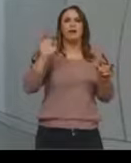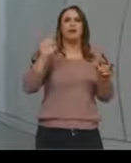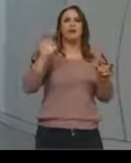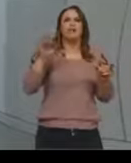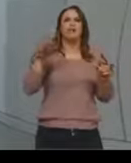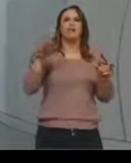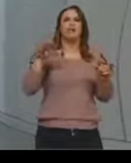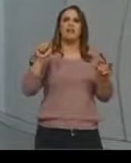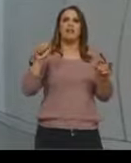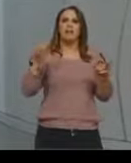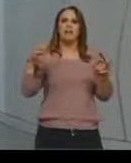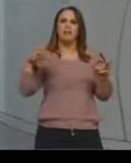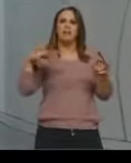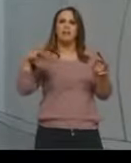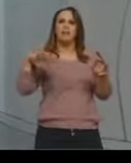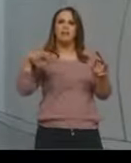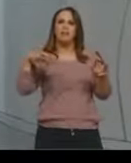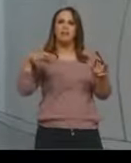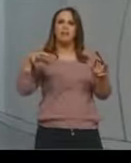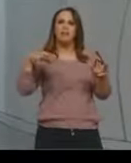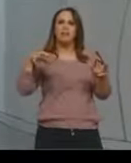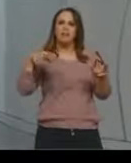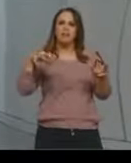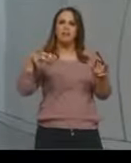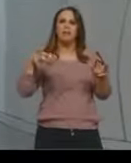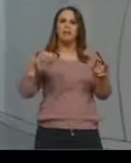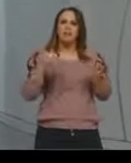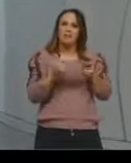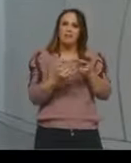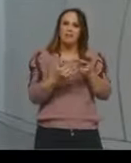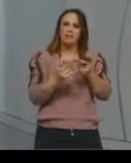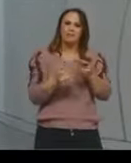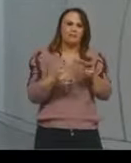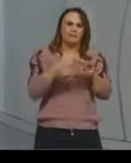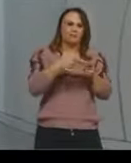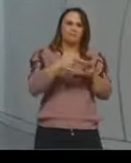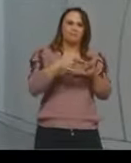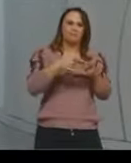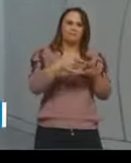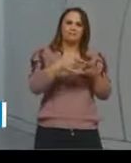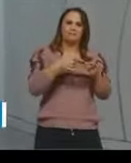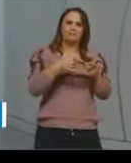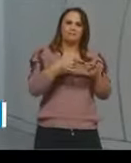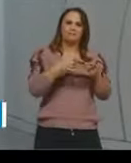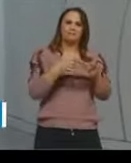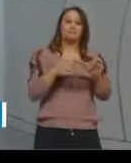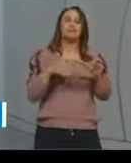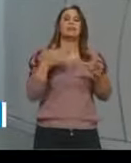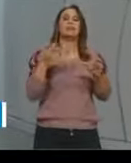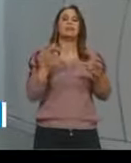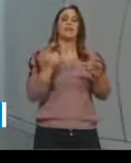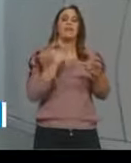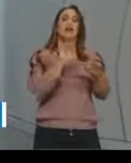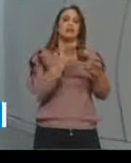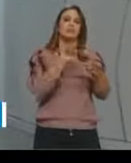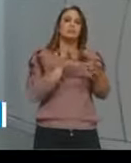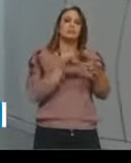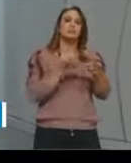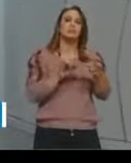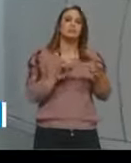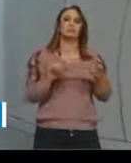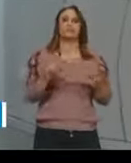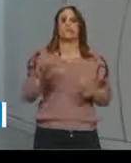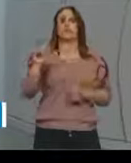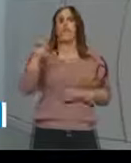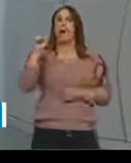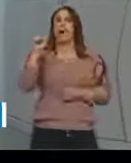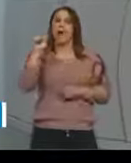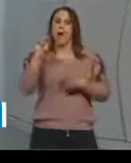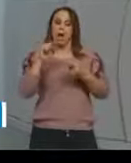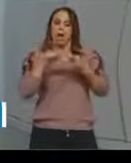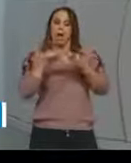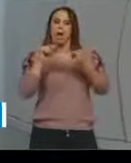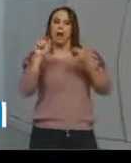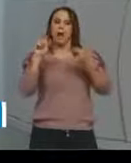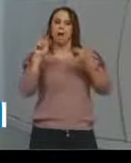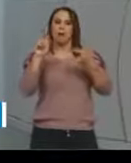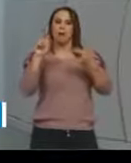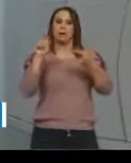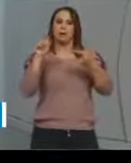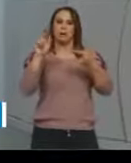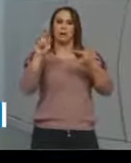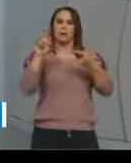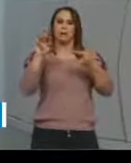o que é cada um deles? Então, a agarose é como se fosse uma peneira. Ela vai ter ali